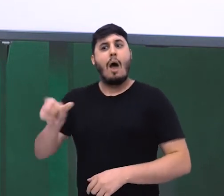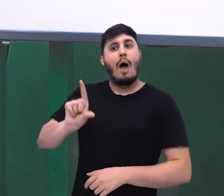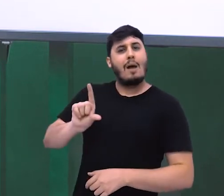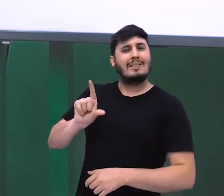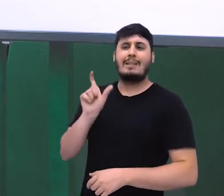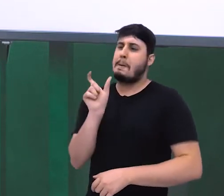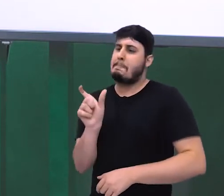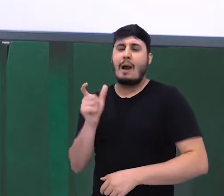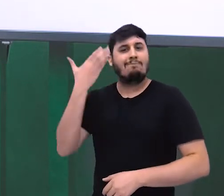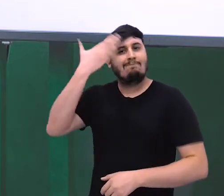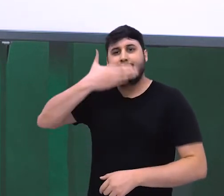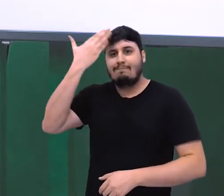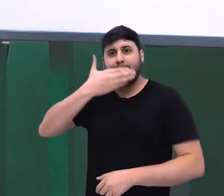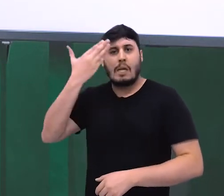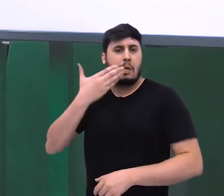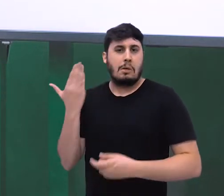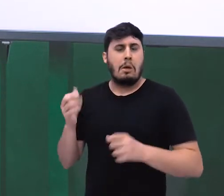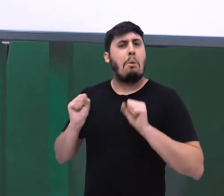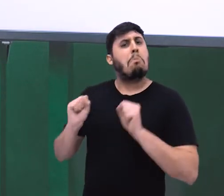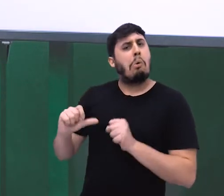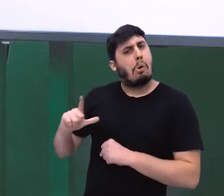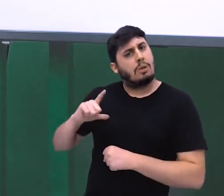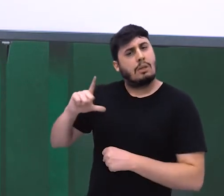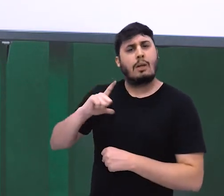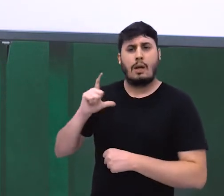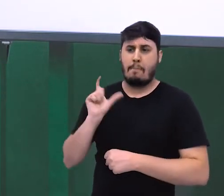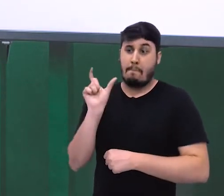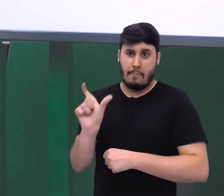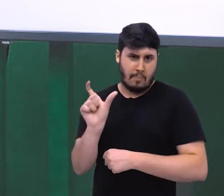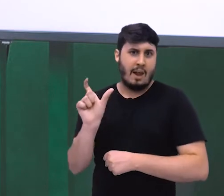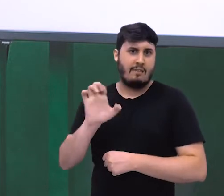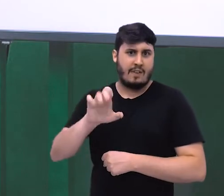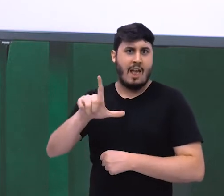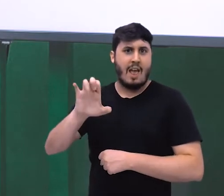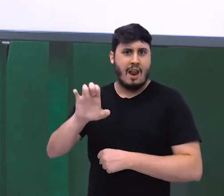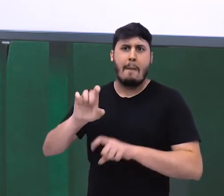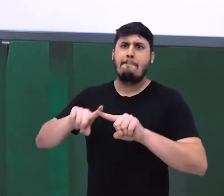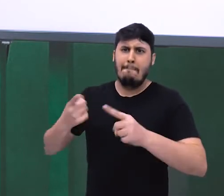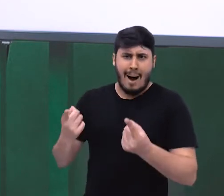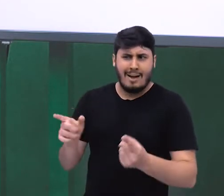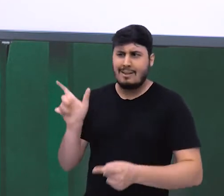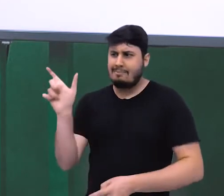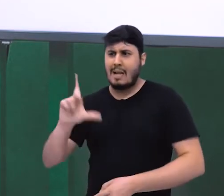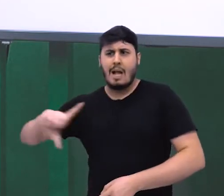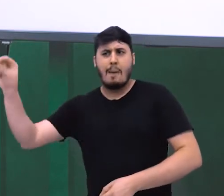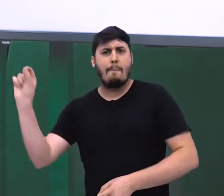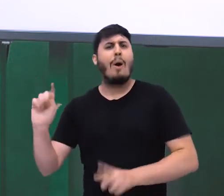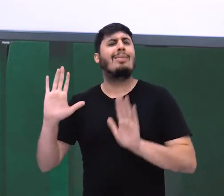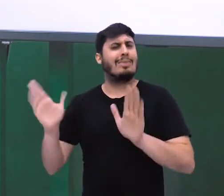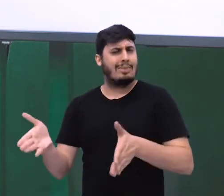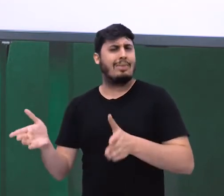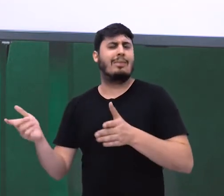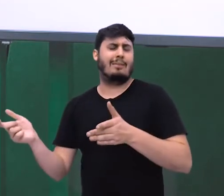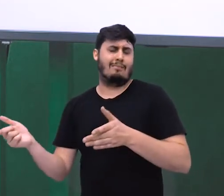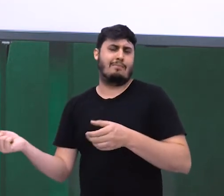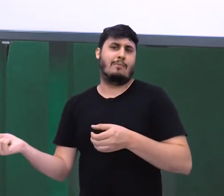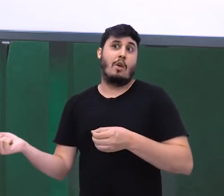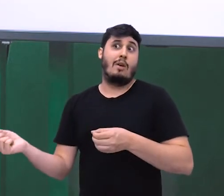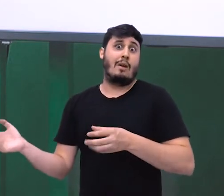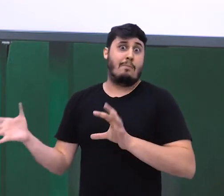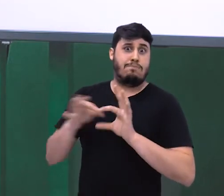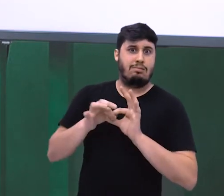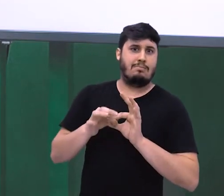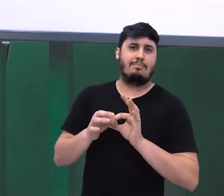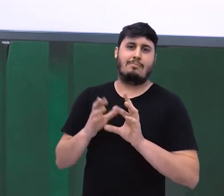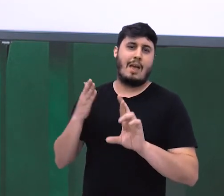Não poderia ser indeterminado, mas como eu consigo identificar quem é o referente, já que ele foi citado na oração